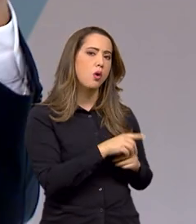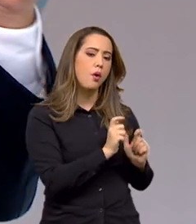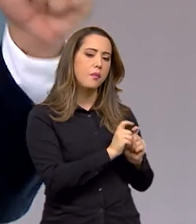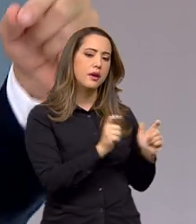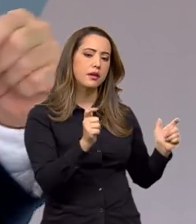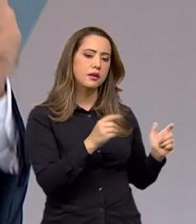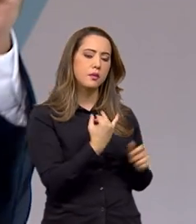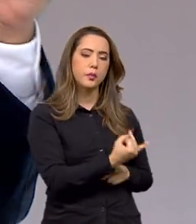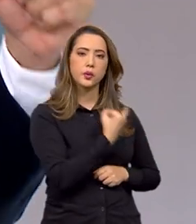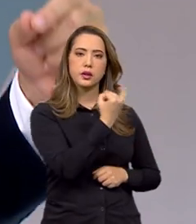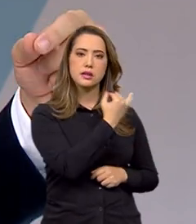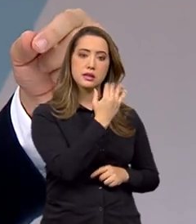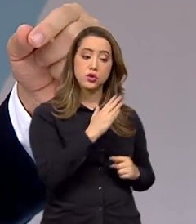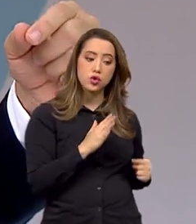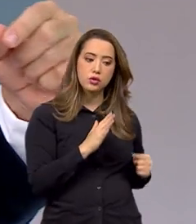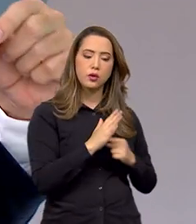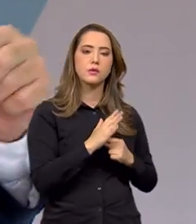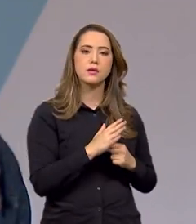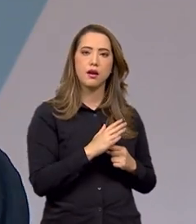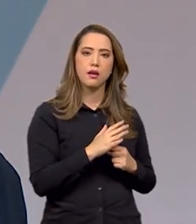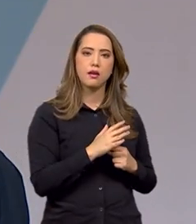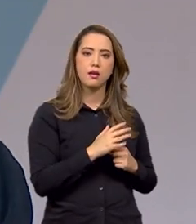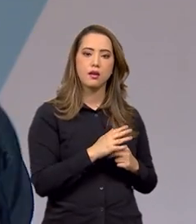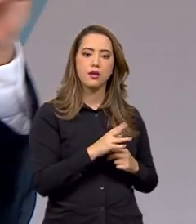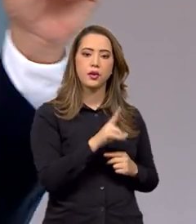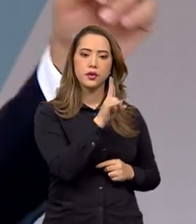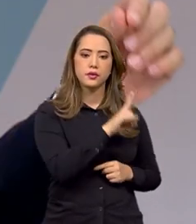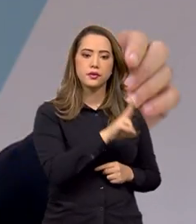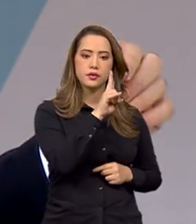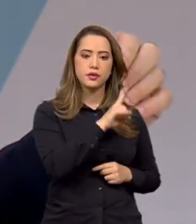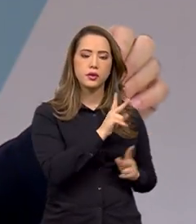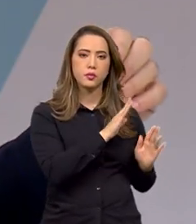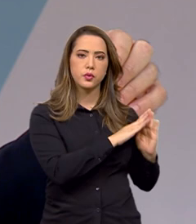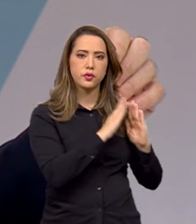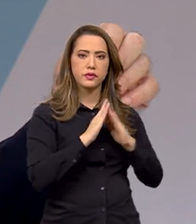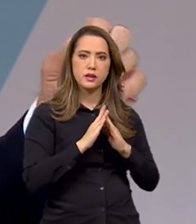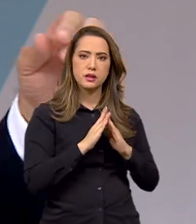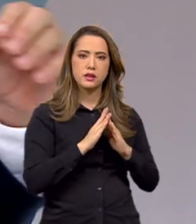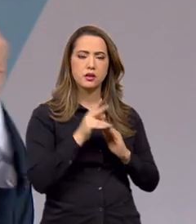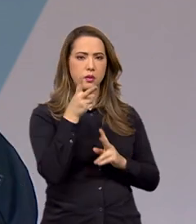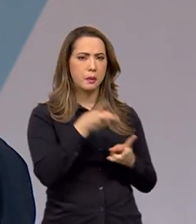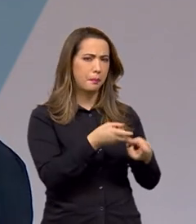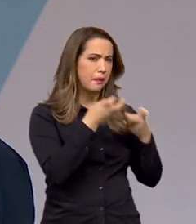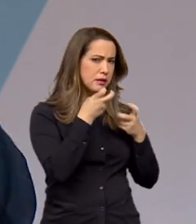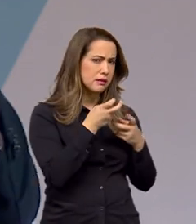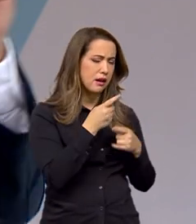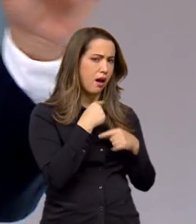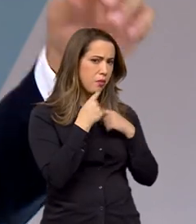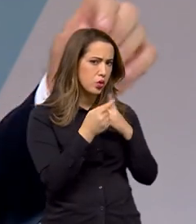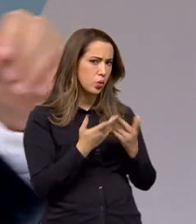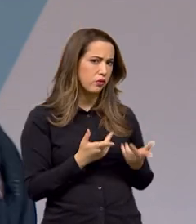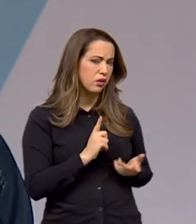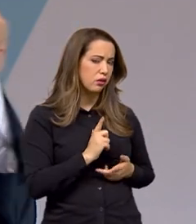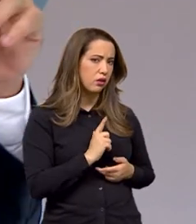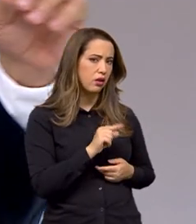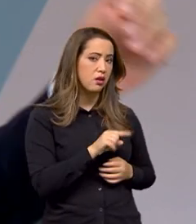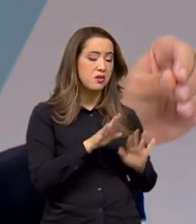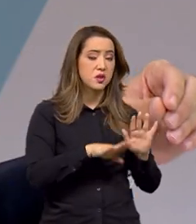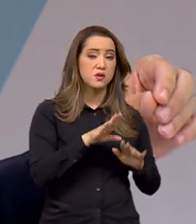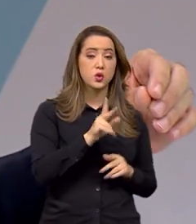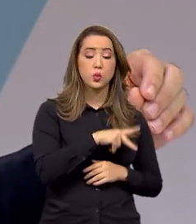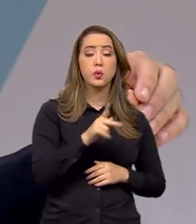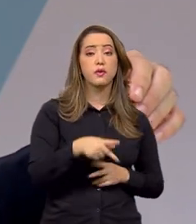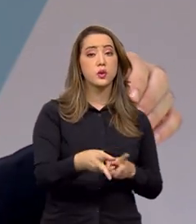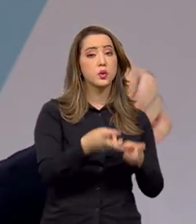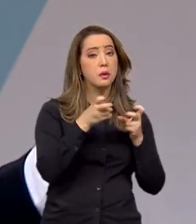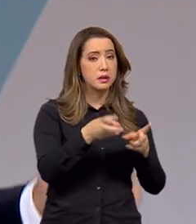aumenta a importância da denúncia por parte de um vizinho que presencia uma coisa estranha, ou um professor na escola que vê um comportamento